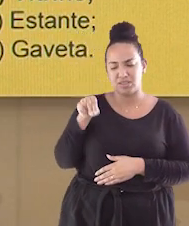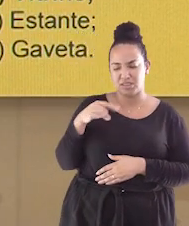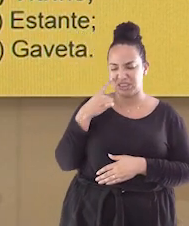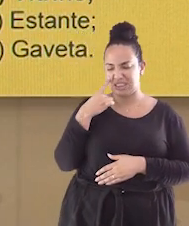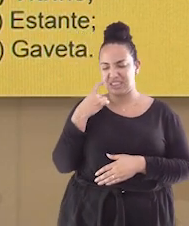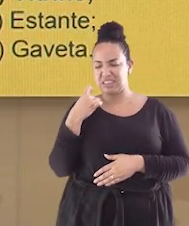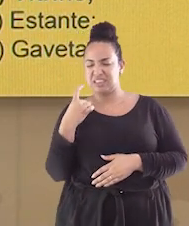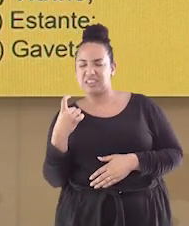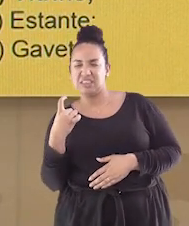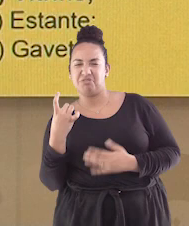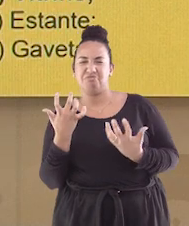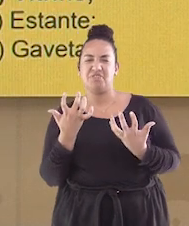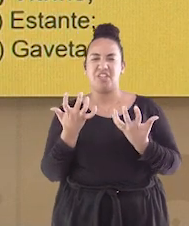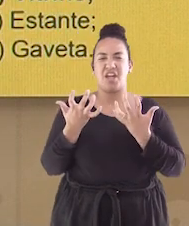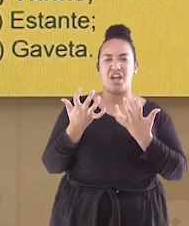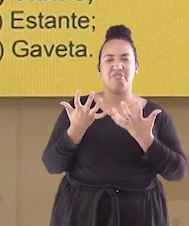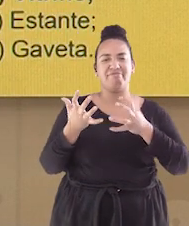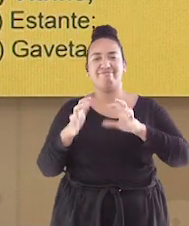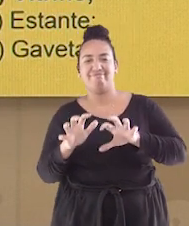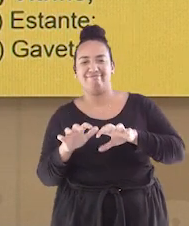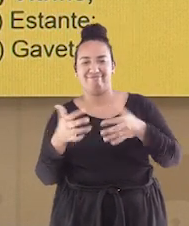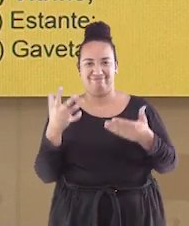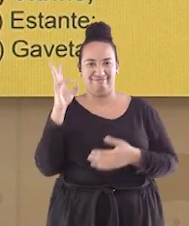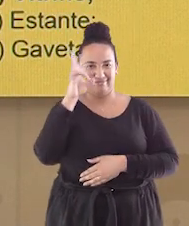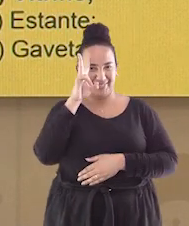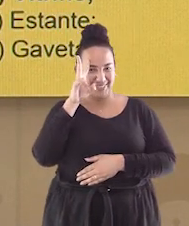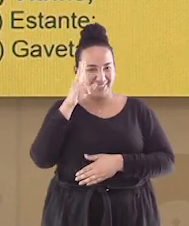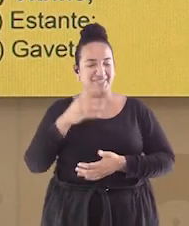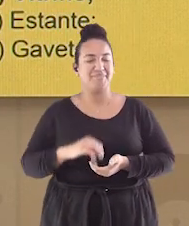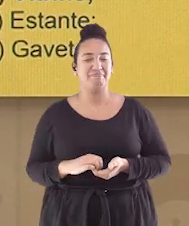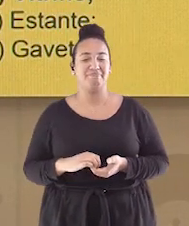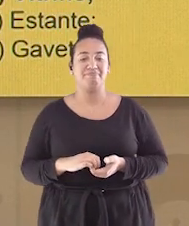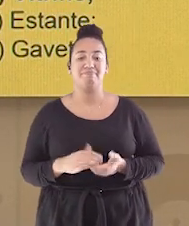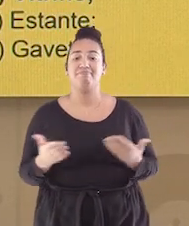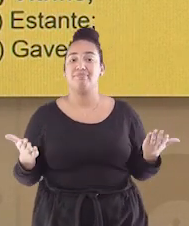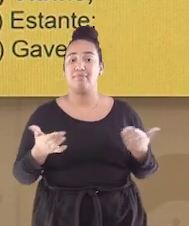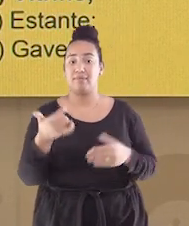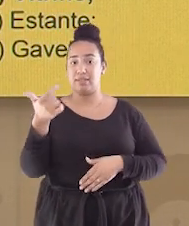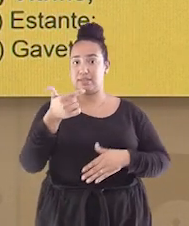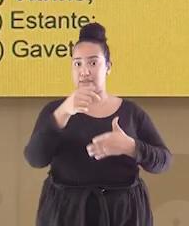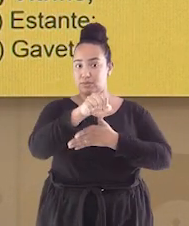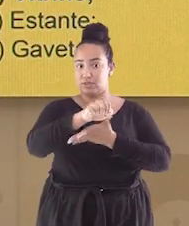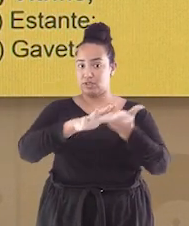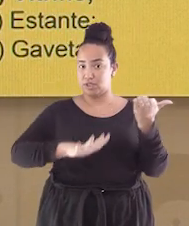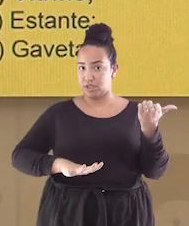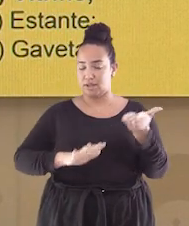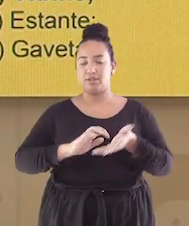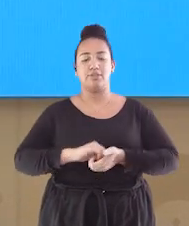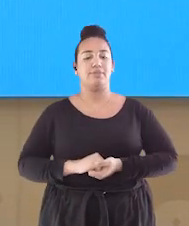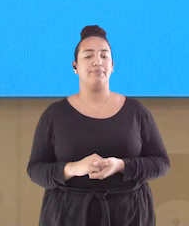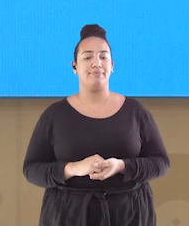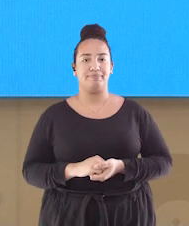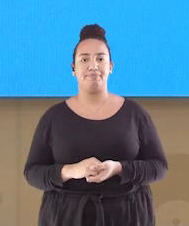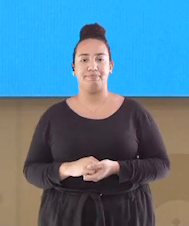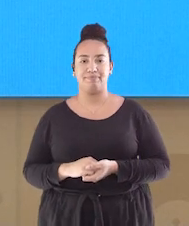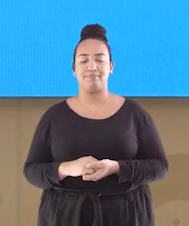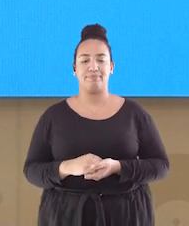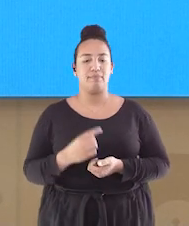aquelas notícias são interessantes ou não. E aí, lembrou? Atividade de número 2.